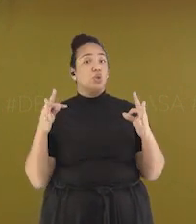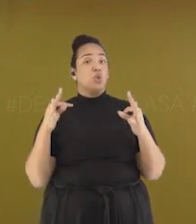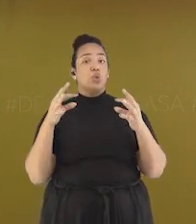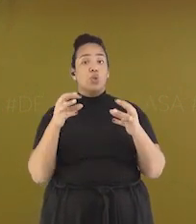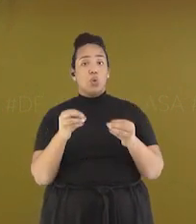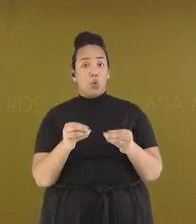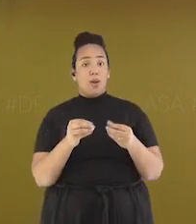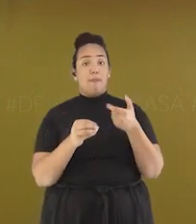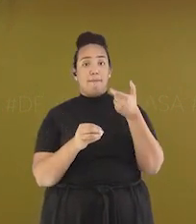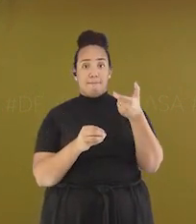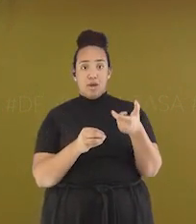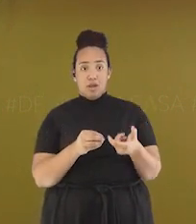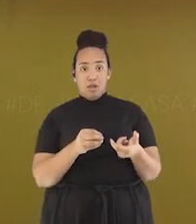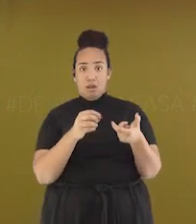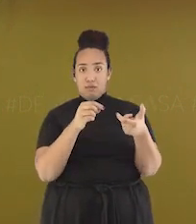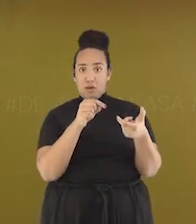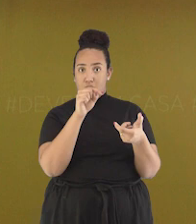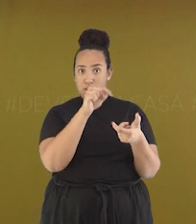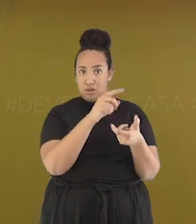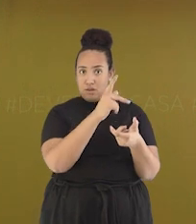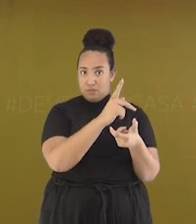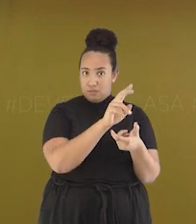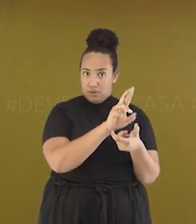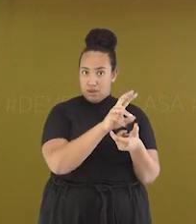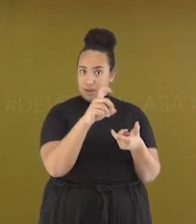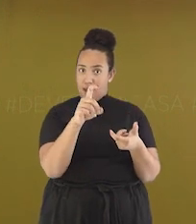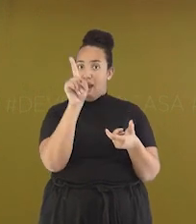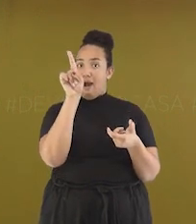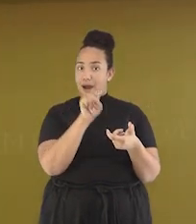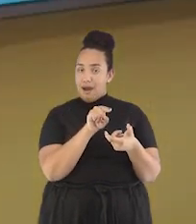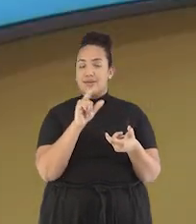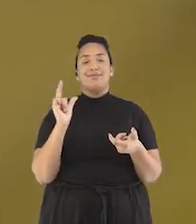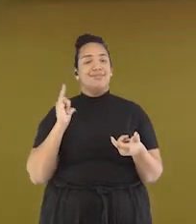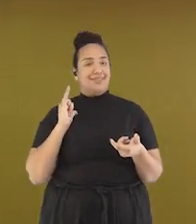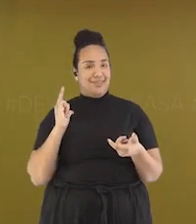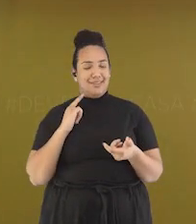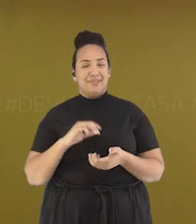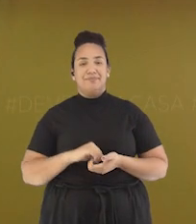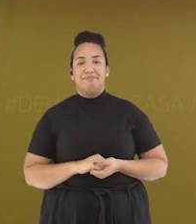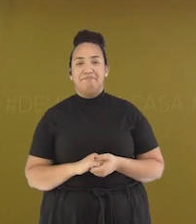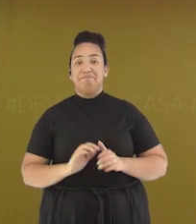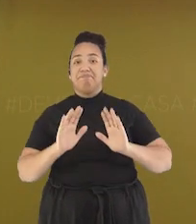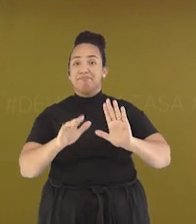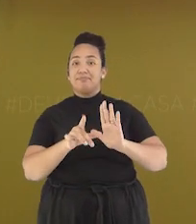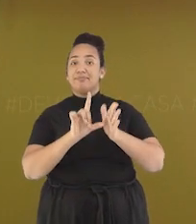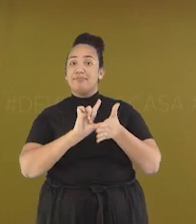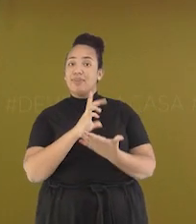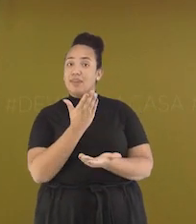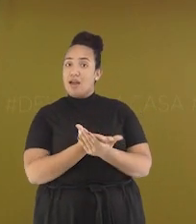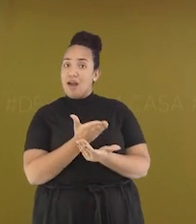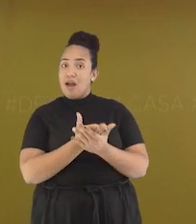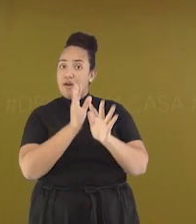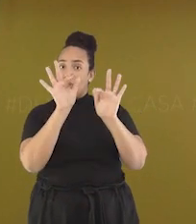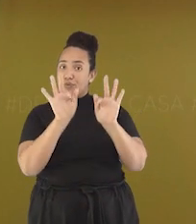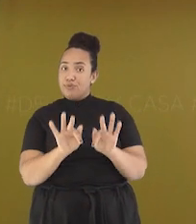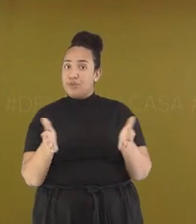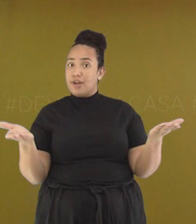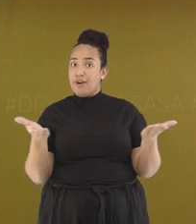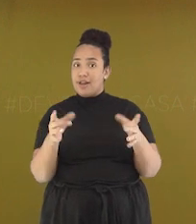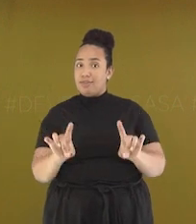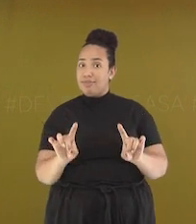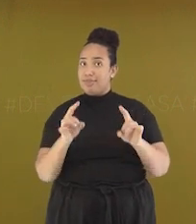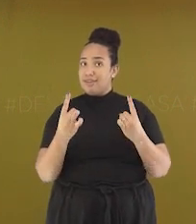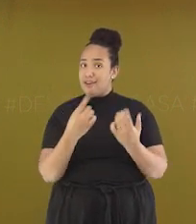palavras proparoxítonas são acentuadas Antes de terminar a nossa aula Quero deixar um